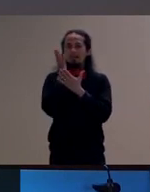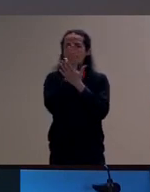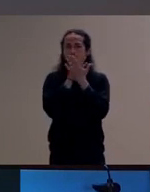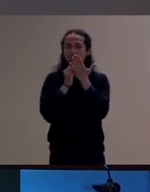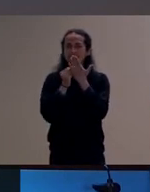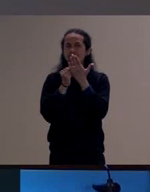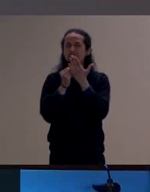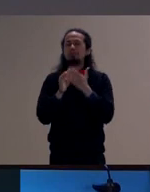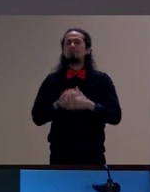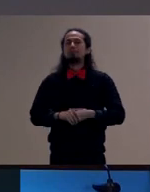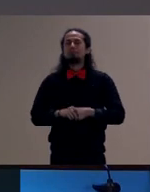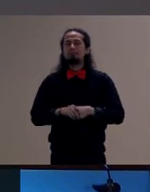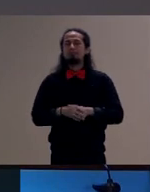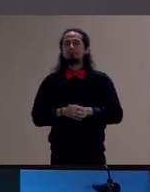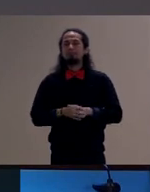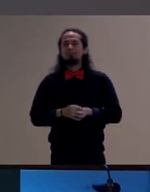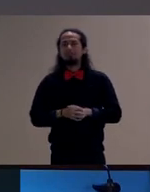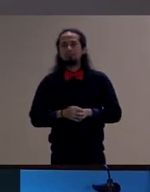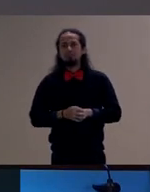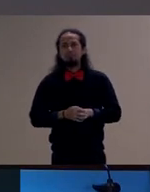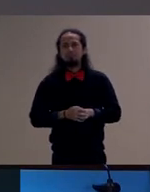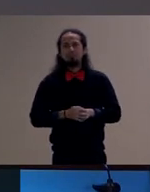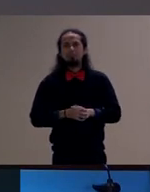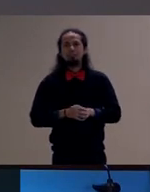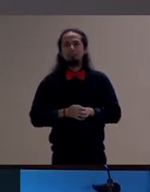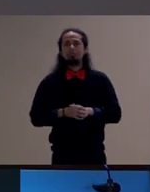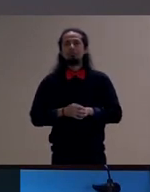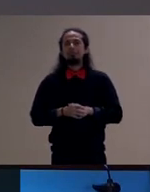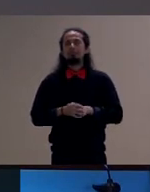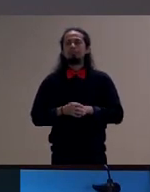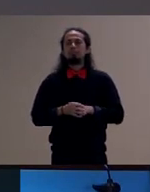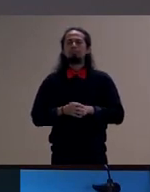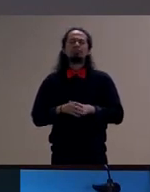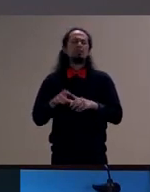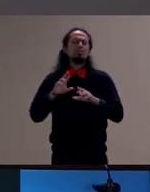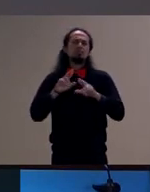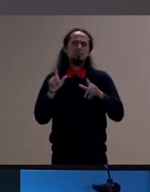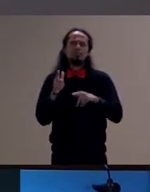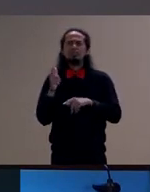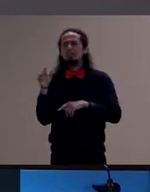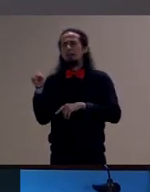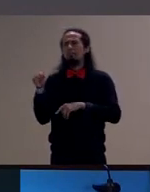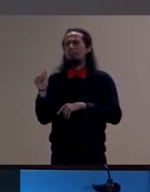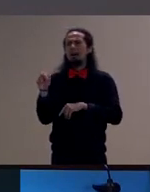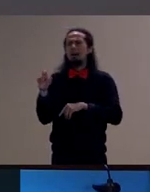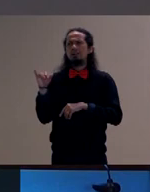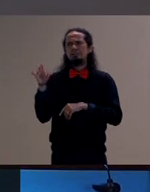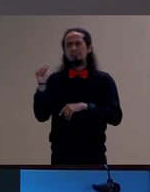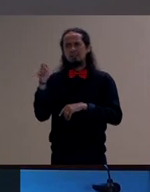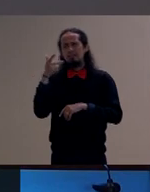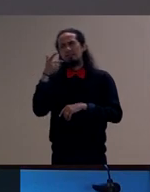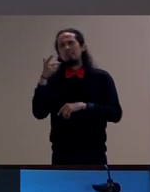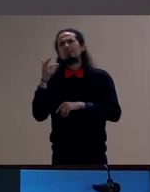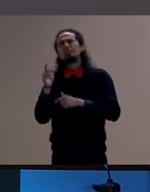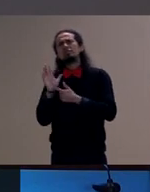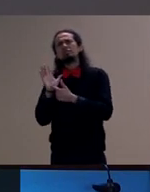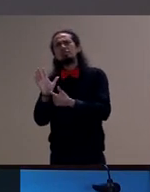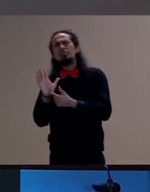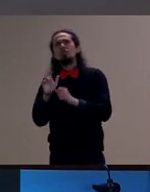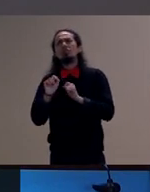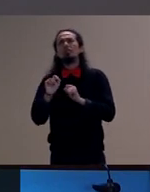diferente daquilo que a gente comentava lá no início que a Márcia destacou que é uma relação distanciada uma relação